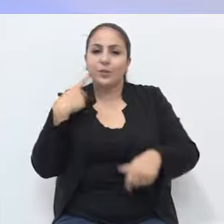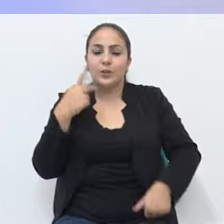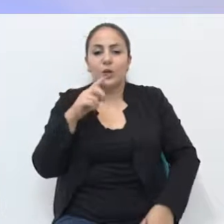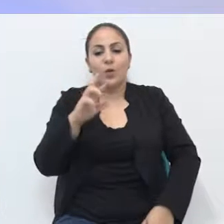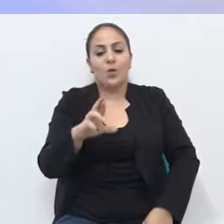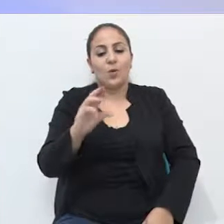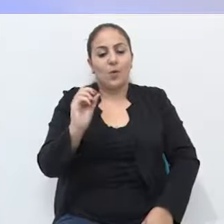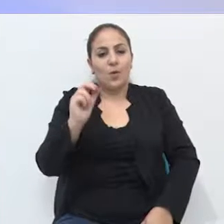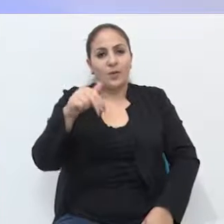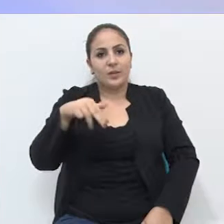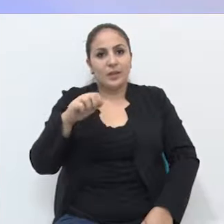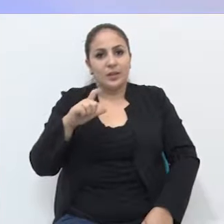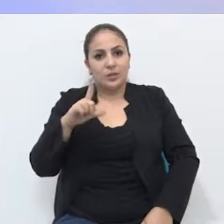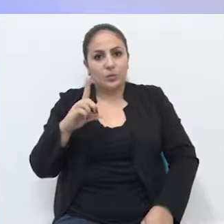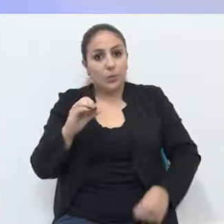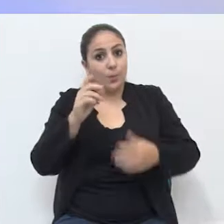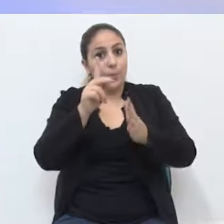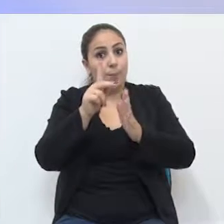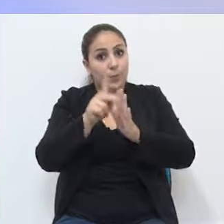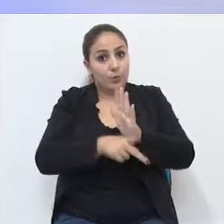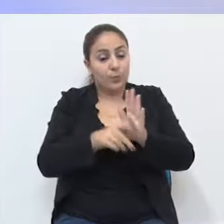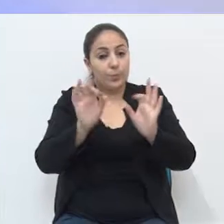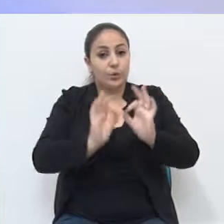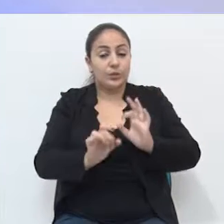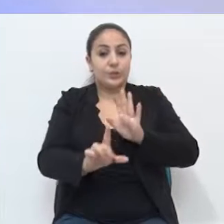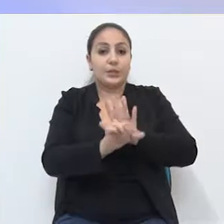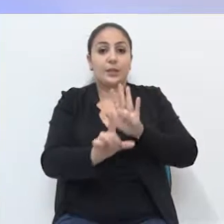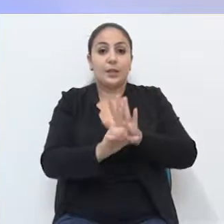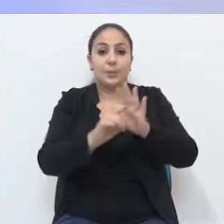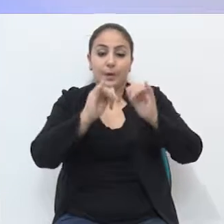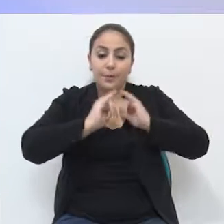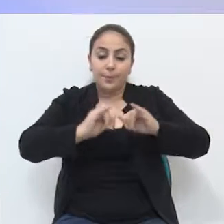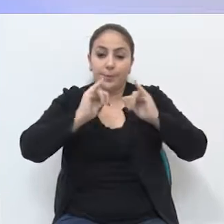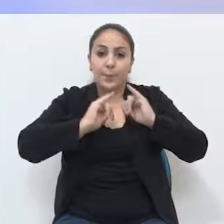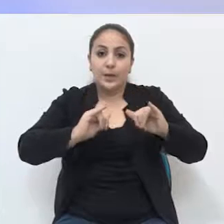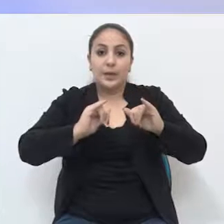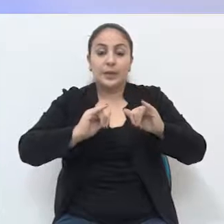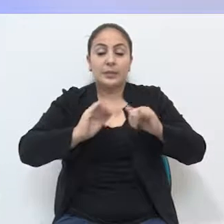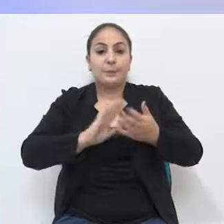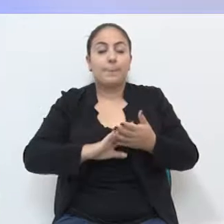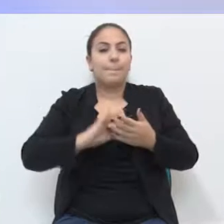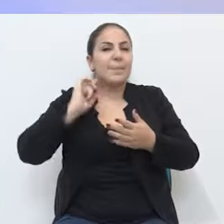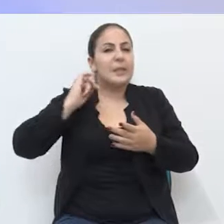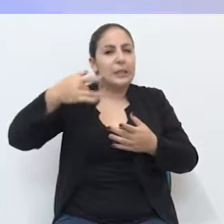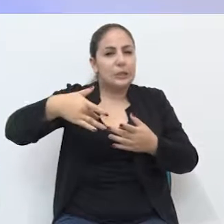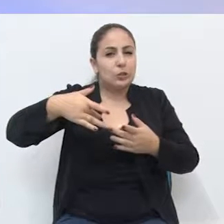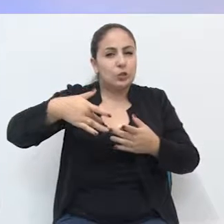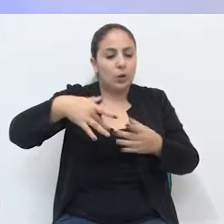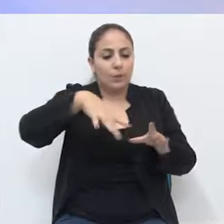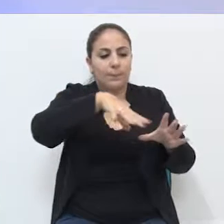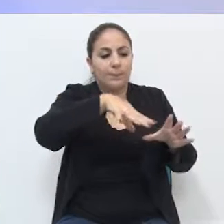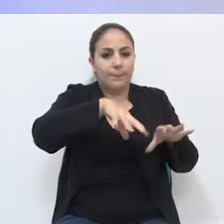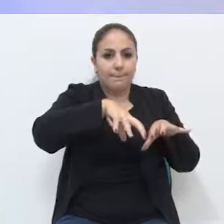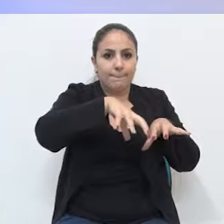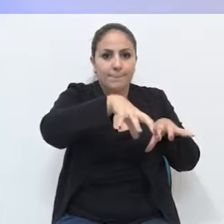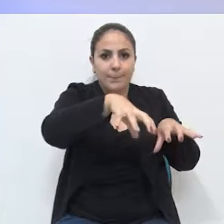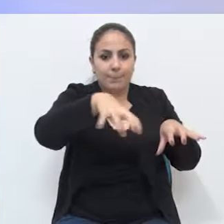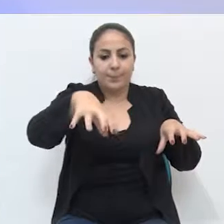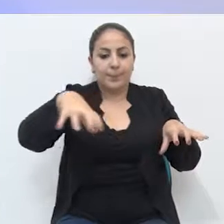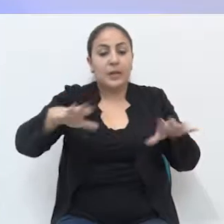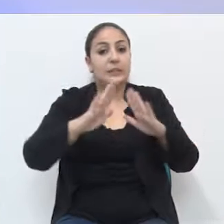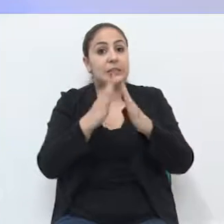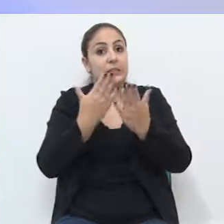Isso porque Ronaldo Rosa protocolou um projeto de lei para promover campanhas de coleta seletiva de lixo nas escolas